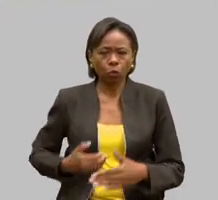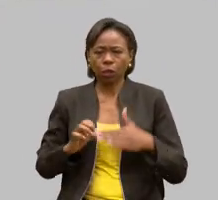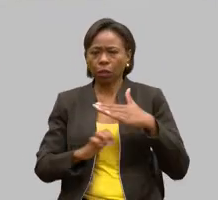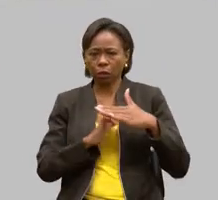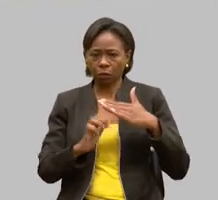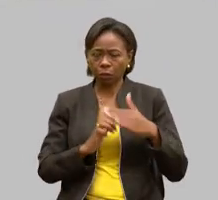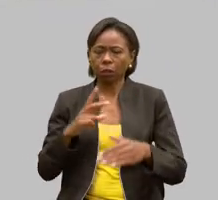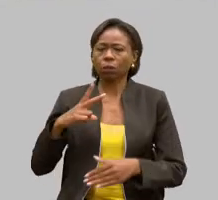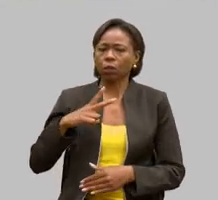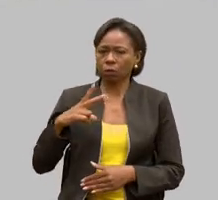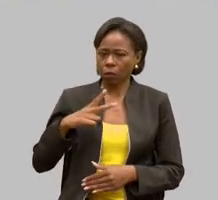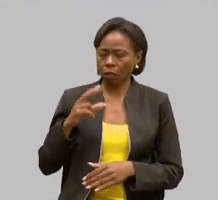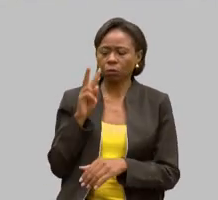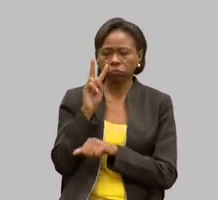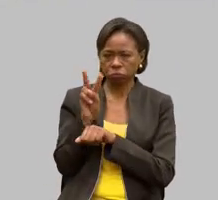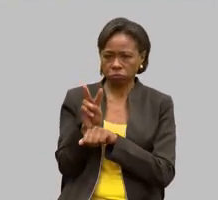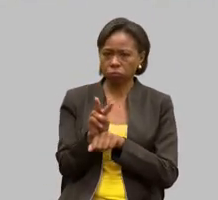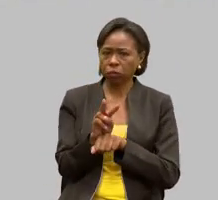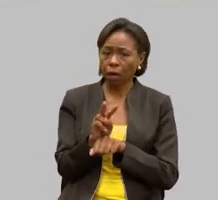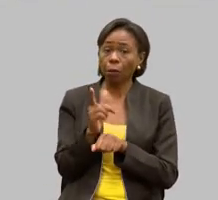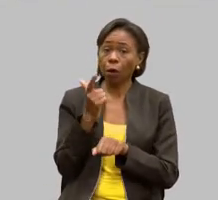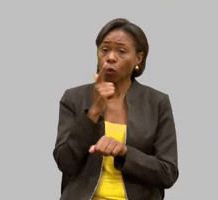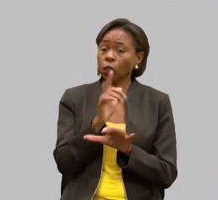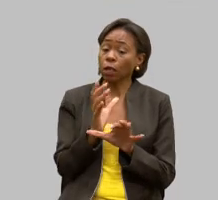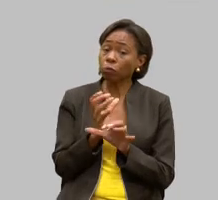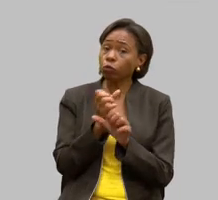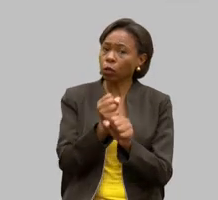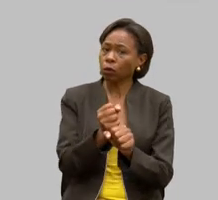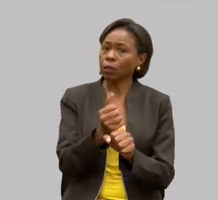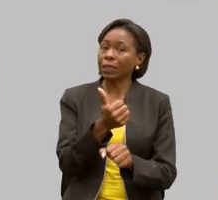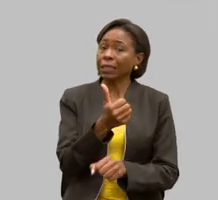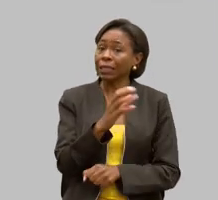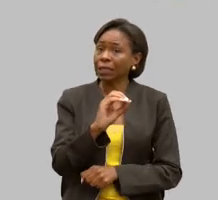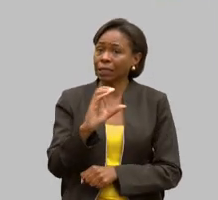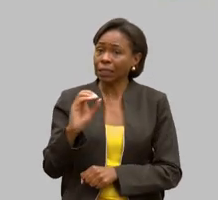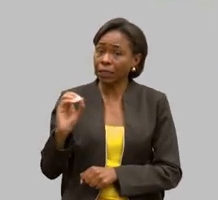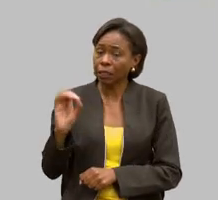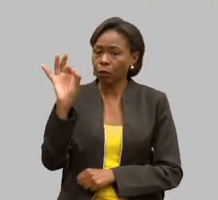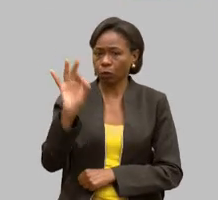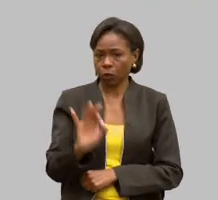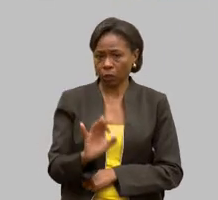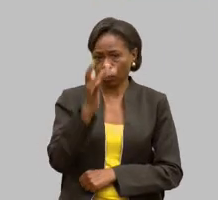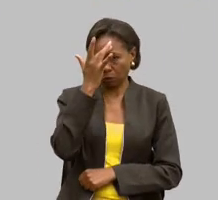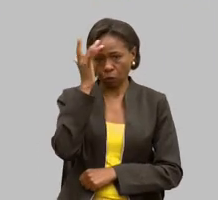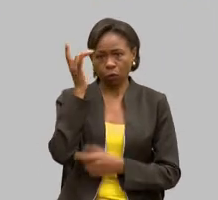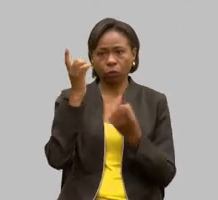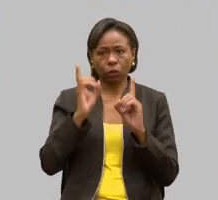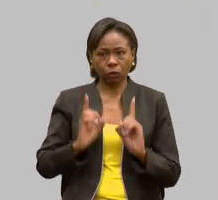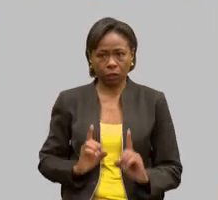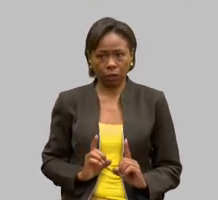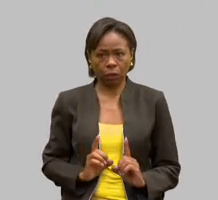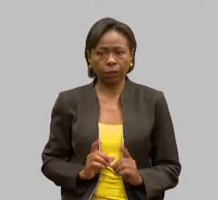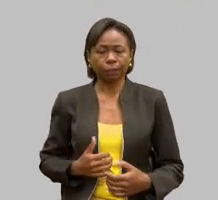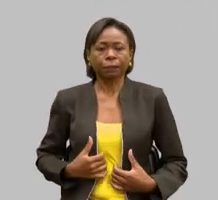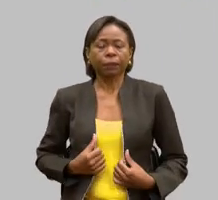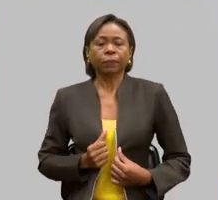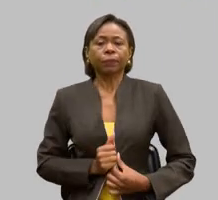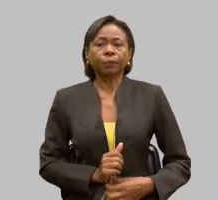atingir os 100% de pessoas com deficiência trabalhando. E, inclusive,